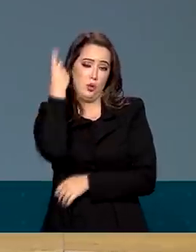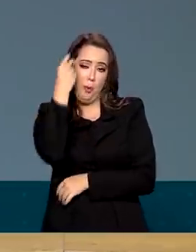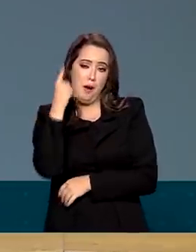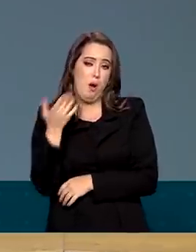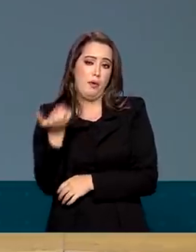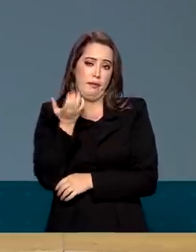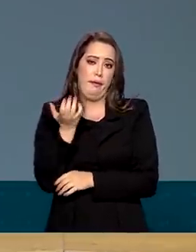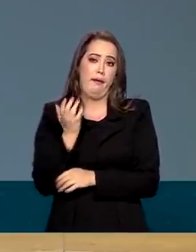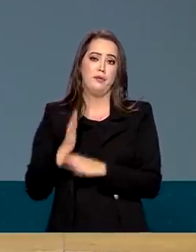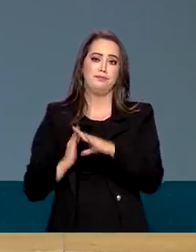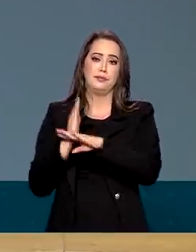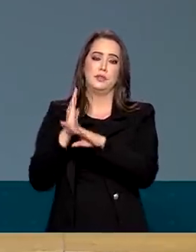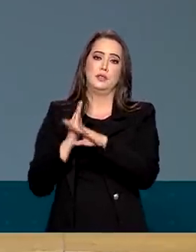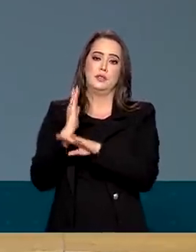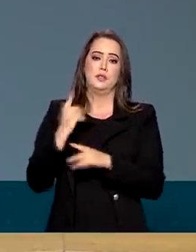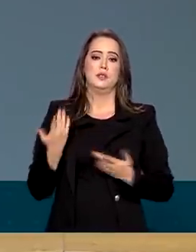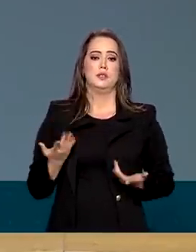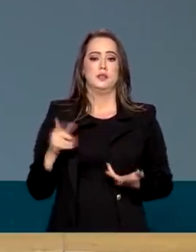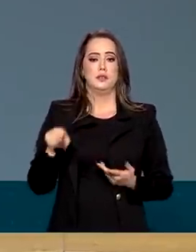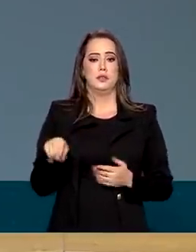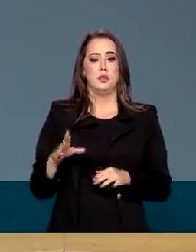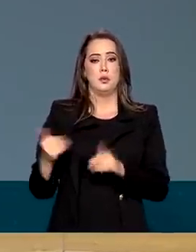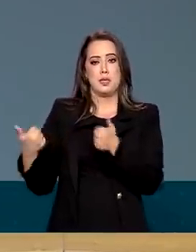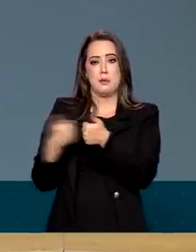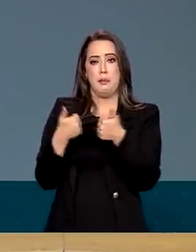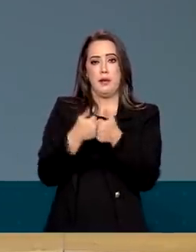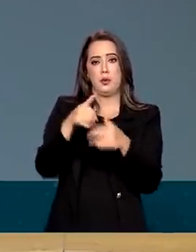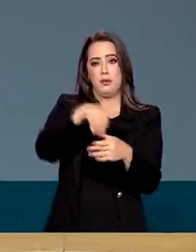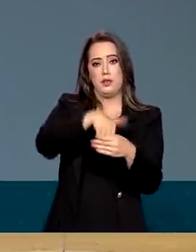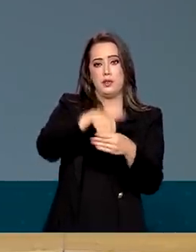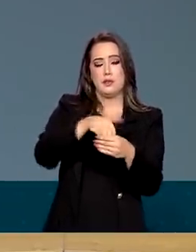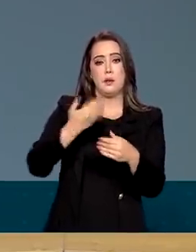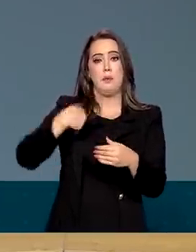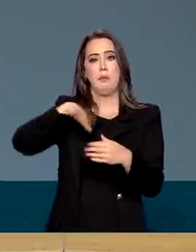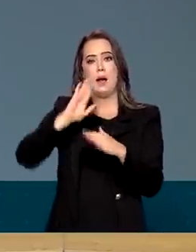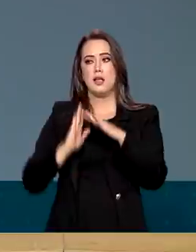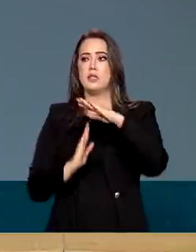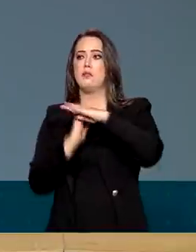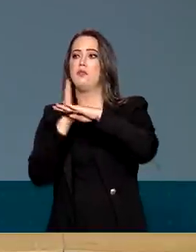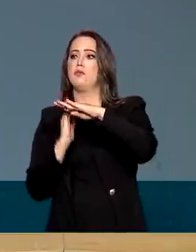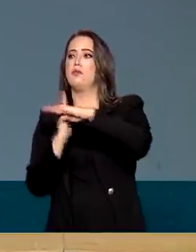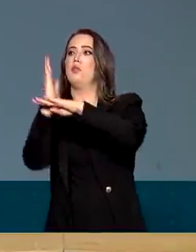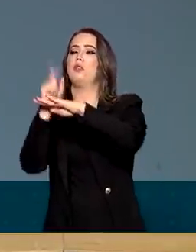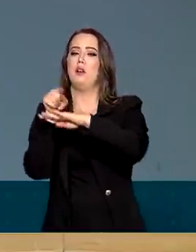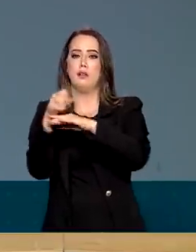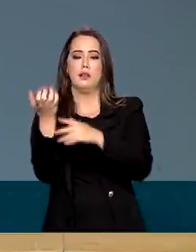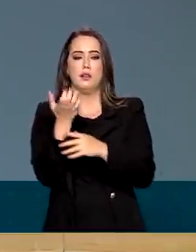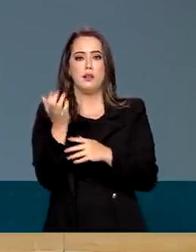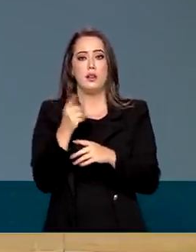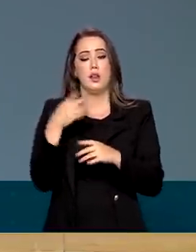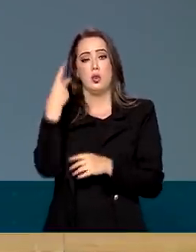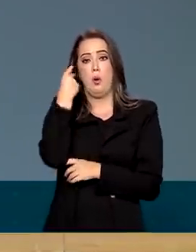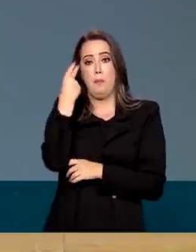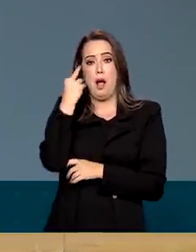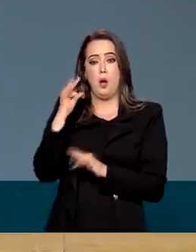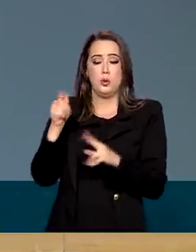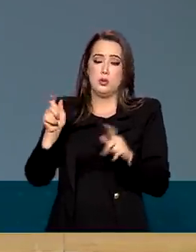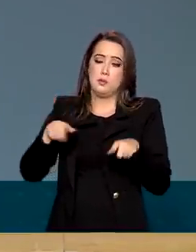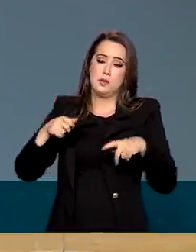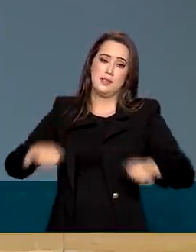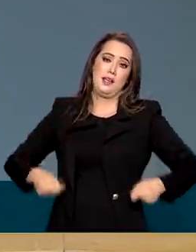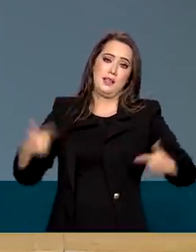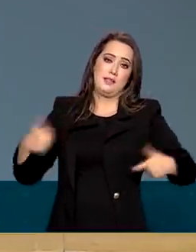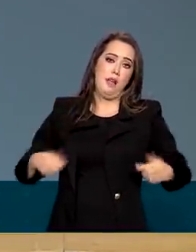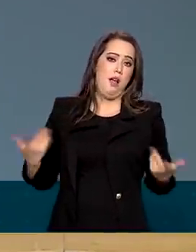Quanto mais próximo da eleição, mais furadeto tem. É natural, né? Todo mundo quer ganhar a eleição, não, todo mundo quer gastar um pouco. Agora, a